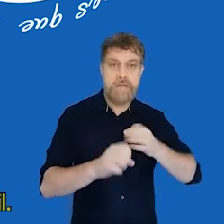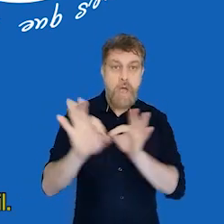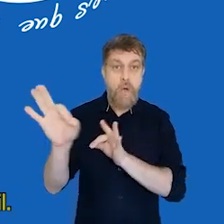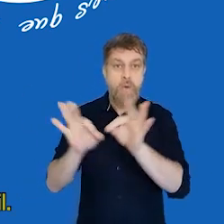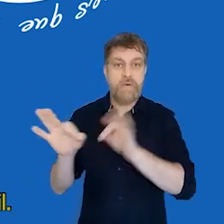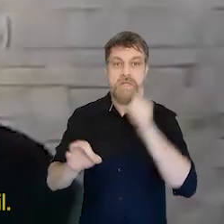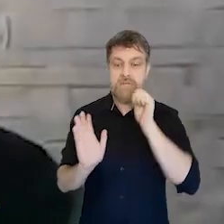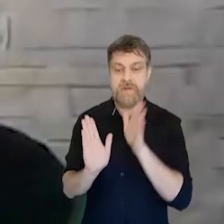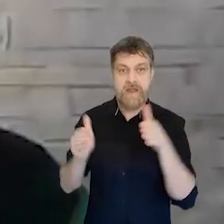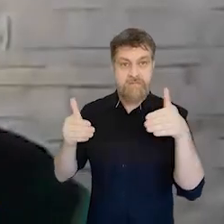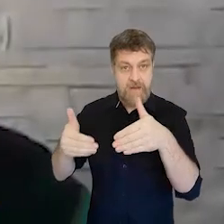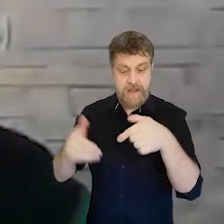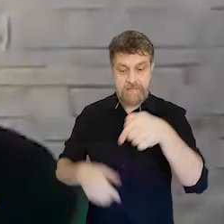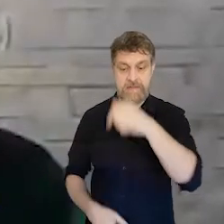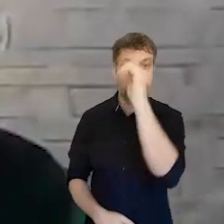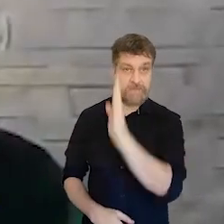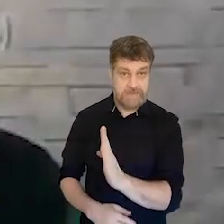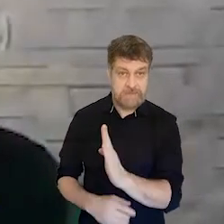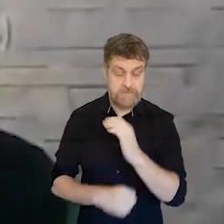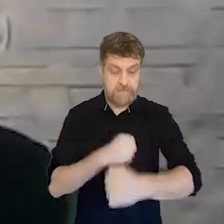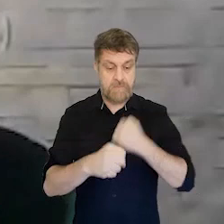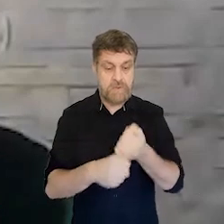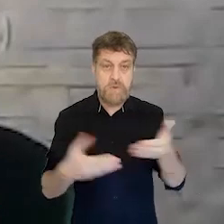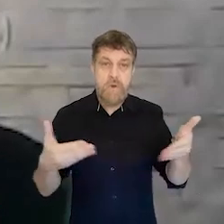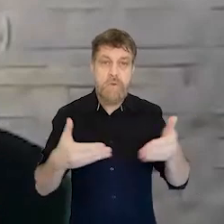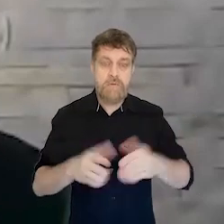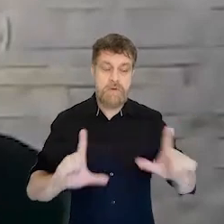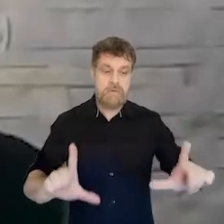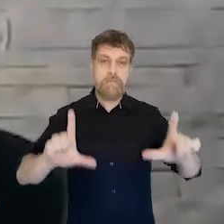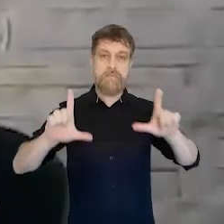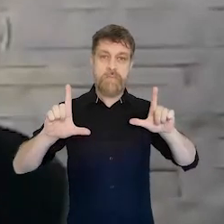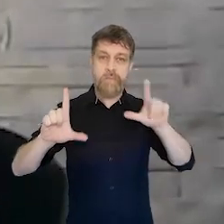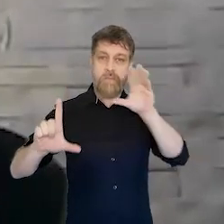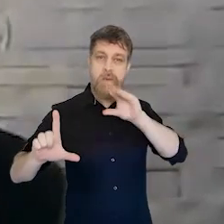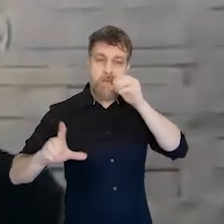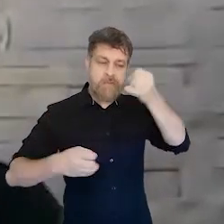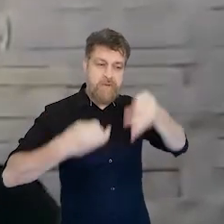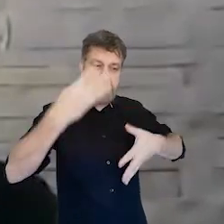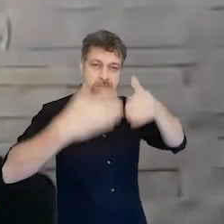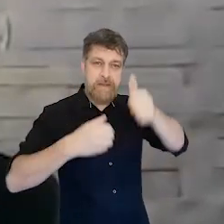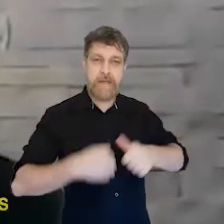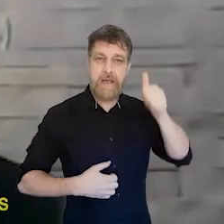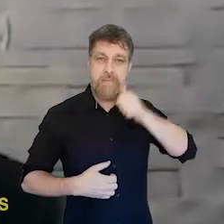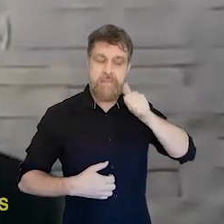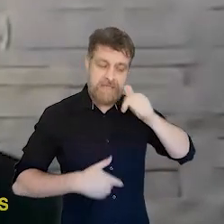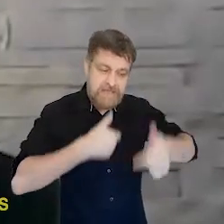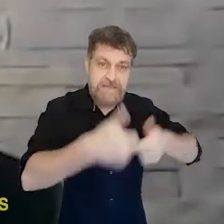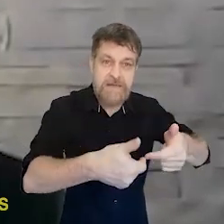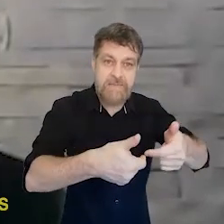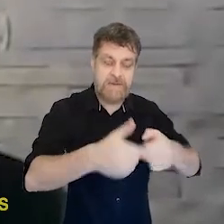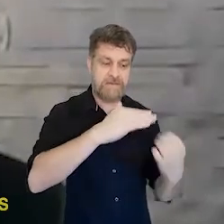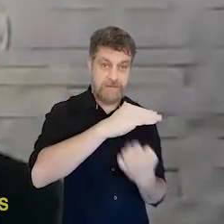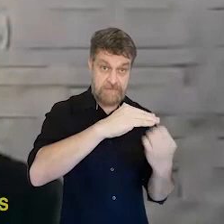Network para o Brasil. Esse ano, a gente está aqui, neste vídeo, para falar para vocês, mulheres de operações. Um projeto